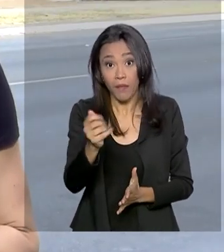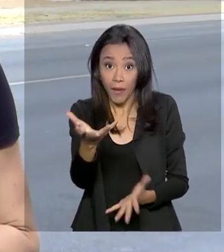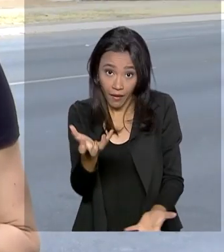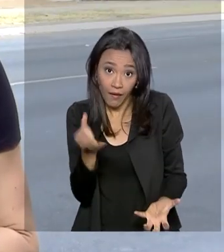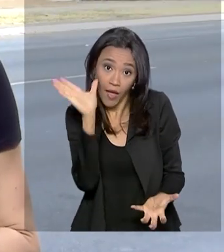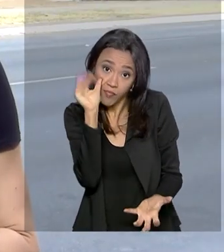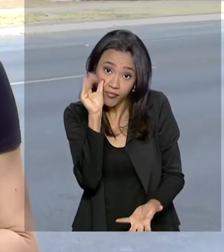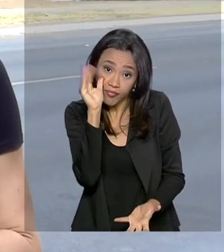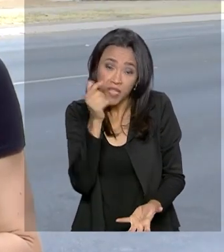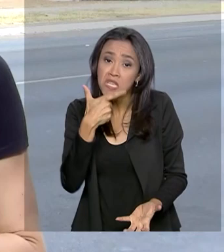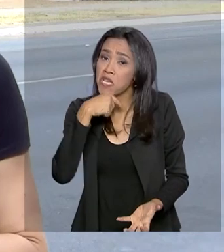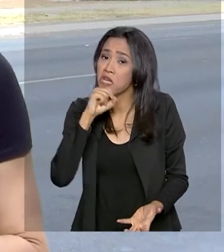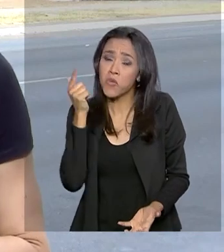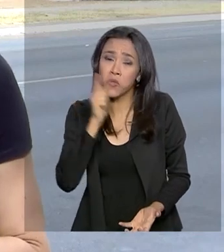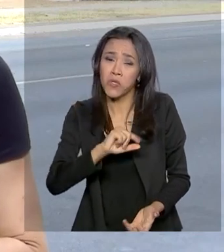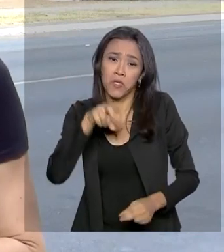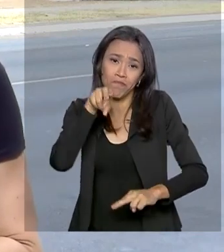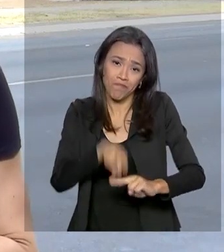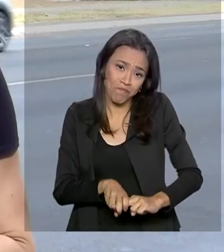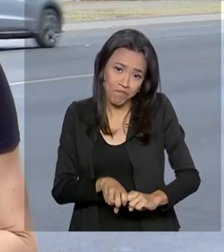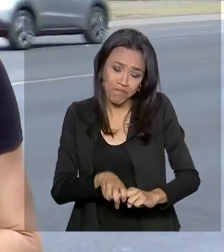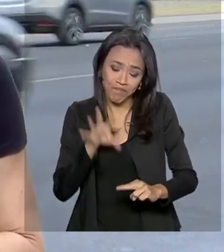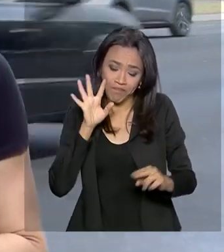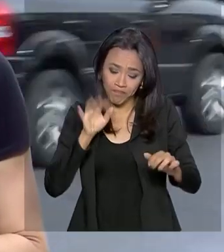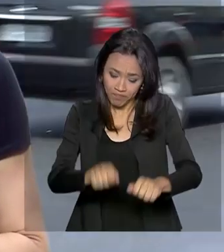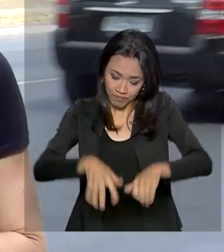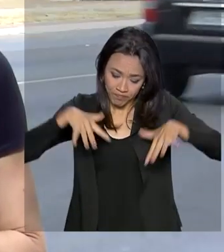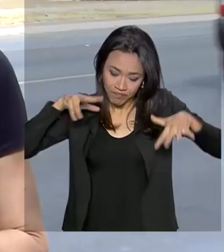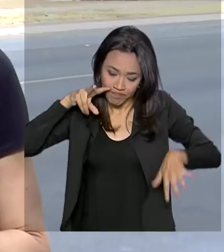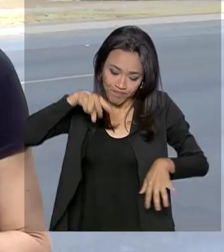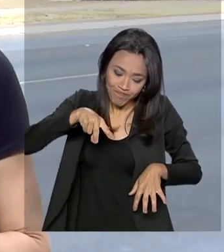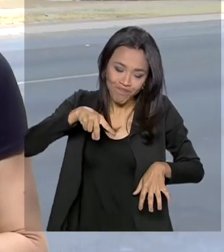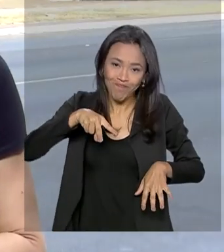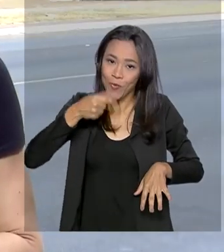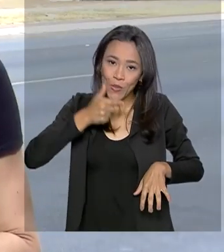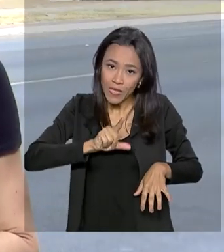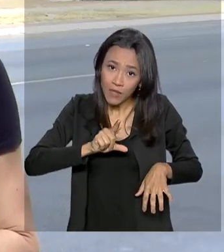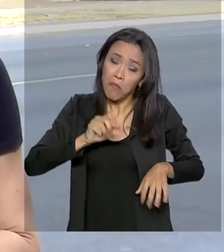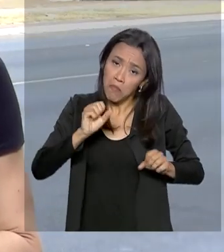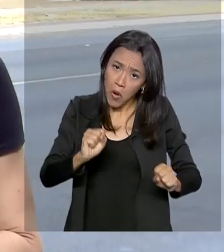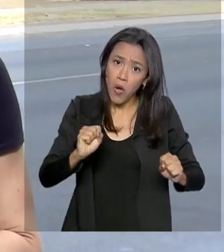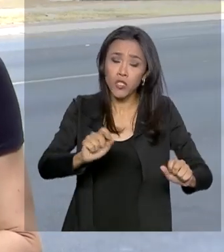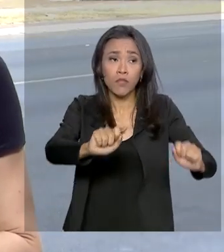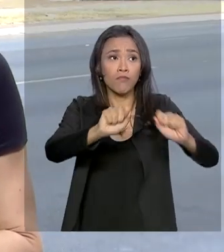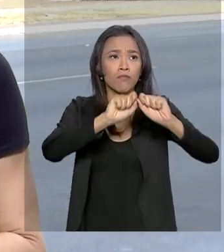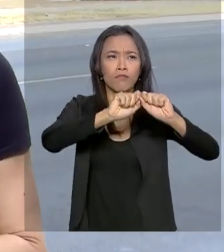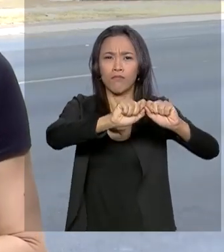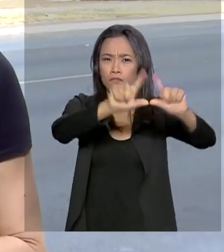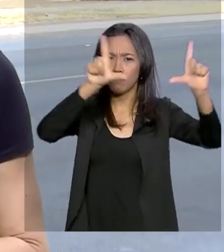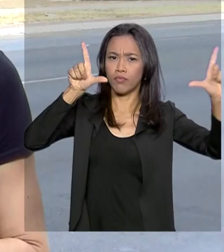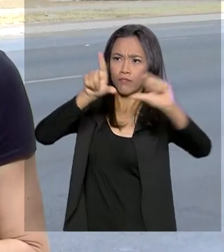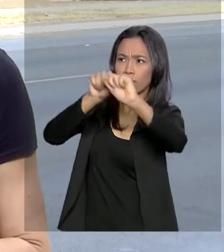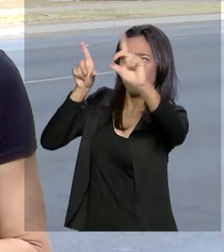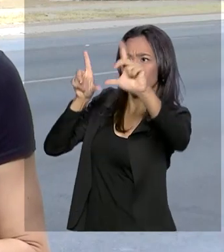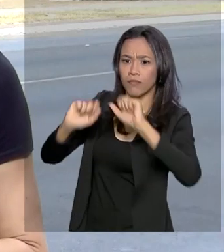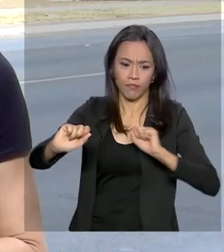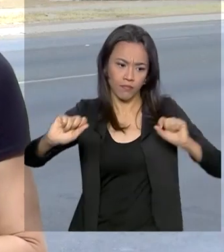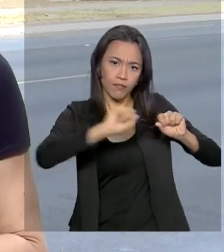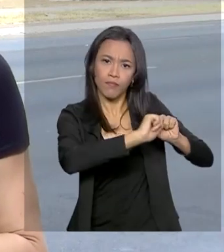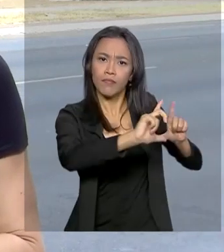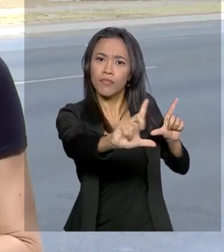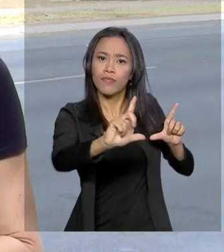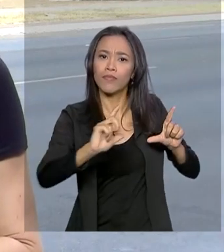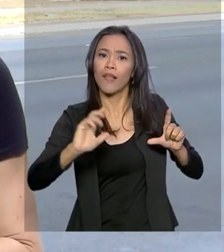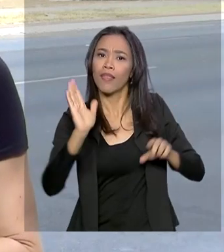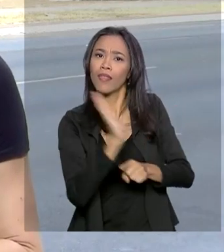conseguir um lugarzinho nas arquibancadas, né, Renata? Pode acompanhar por meio dos telões que estarão afixados aqui